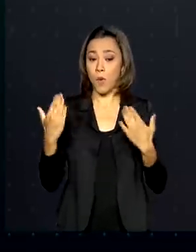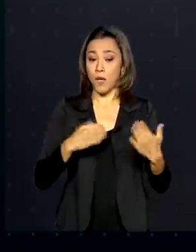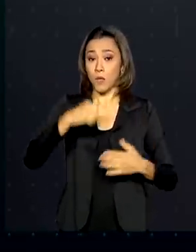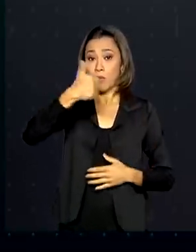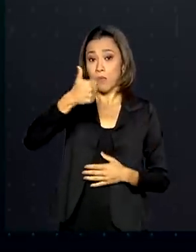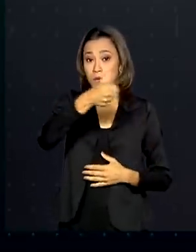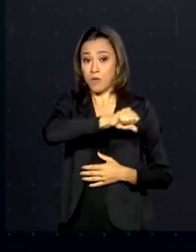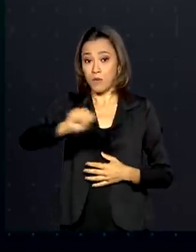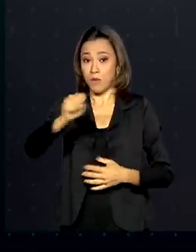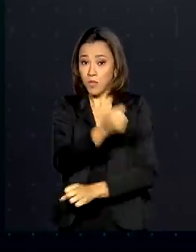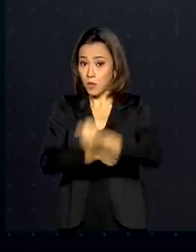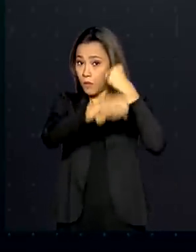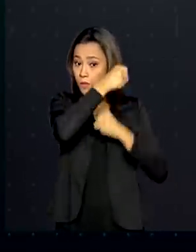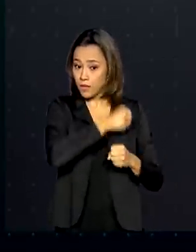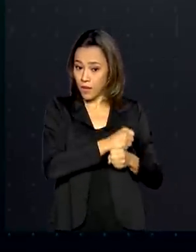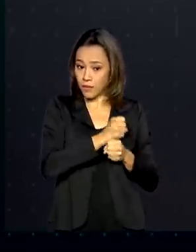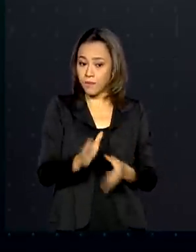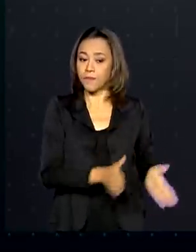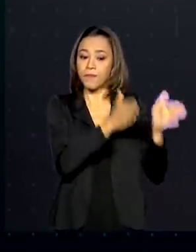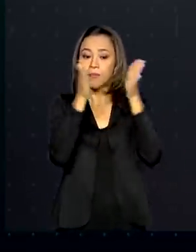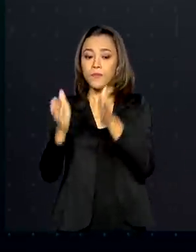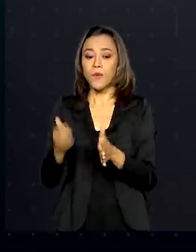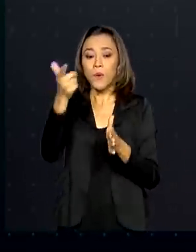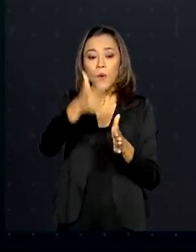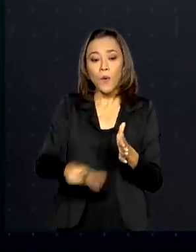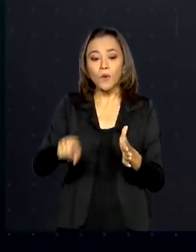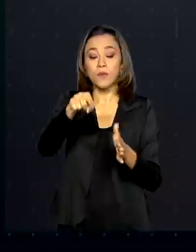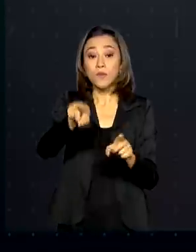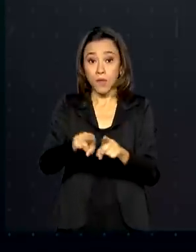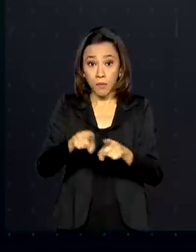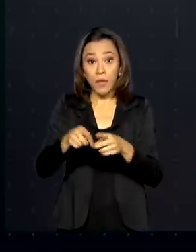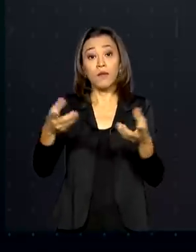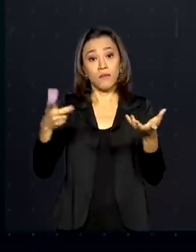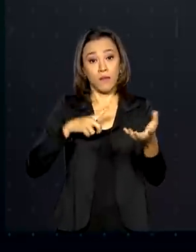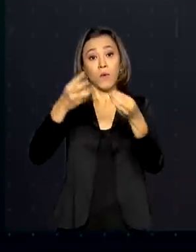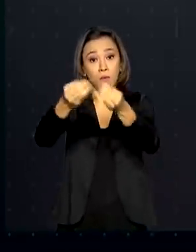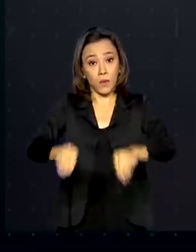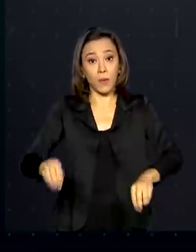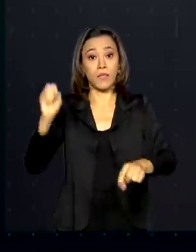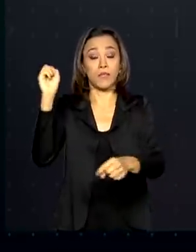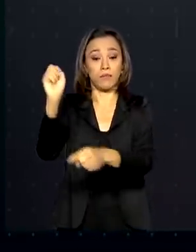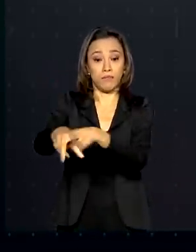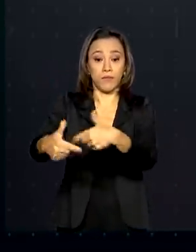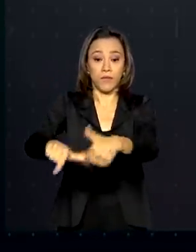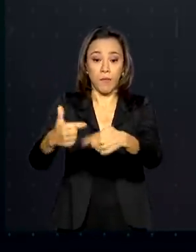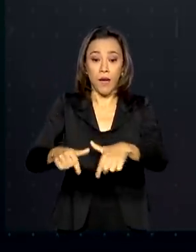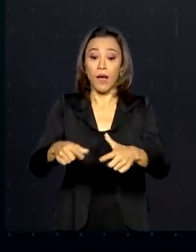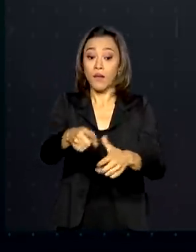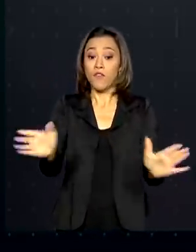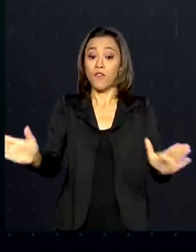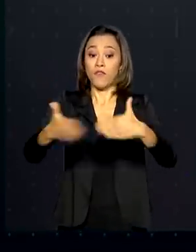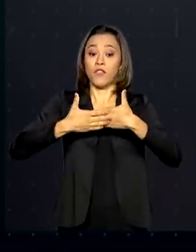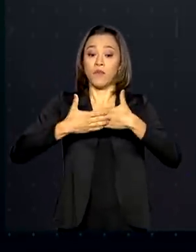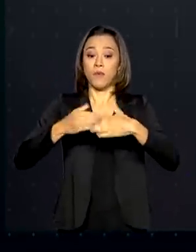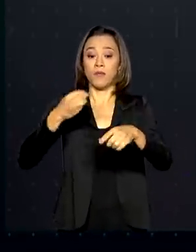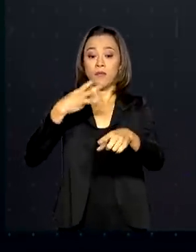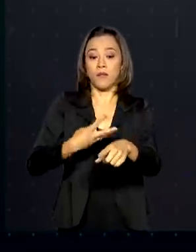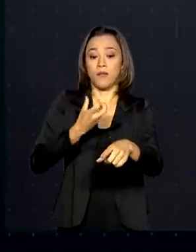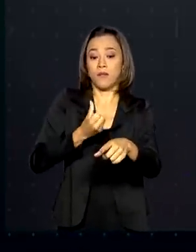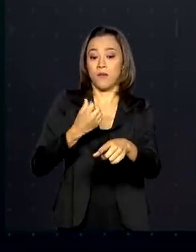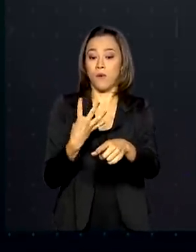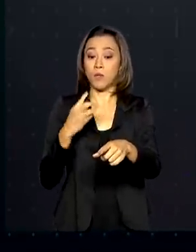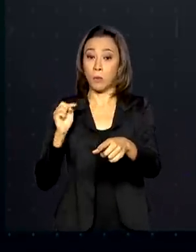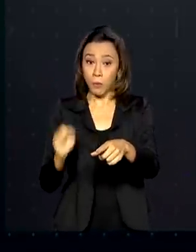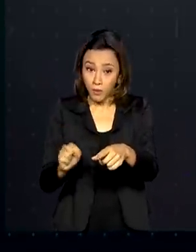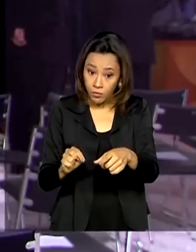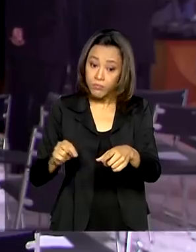do ano passado. Impacto também nos empregos, com o fechamento de 364 mil postos formais